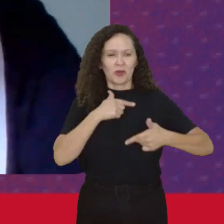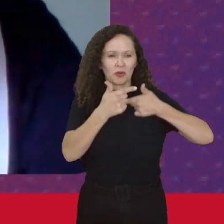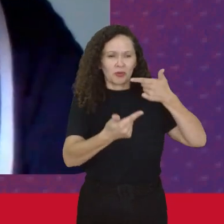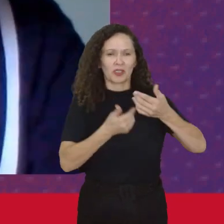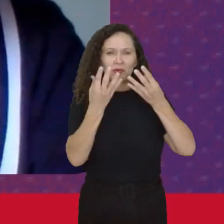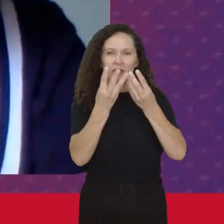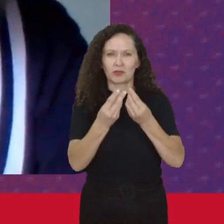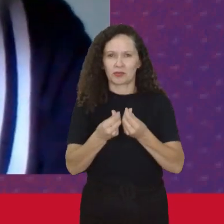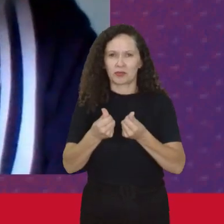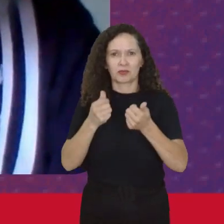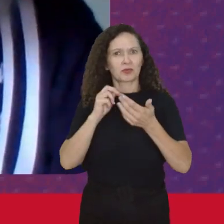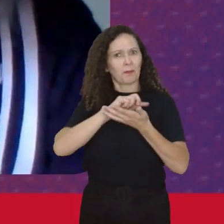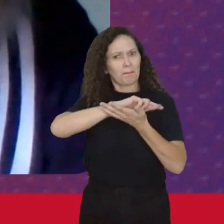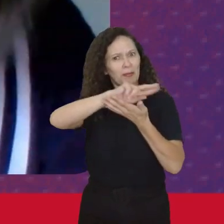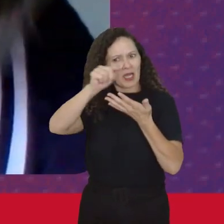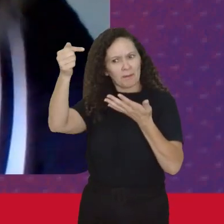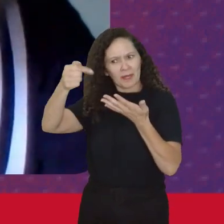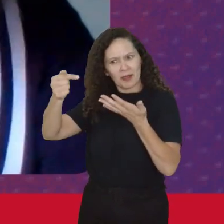trabalho